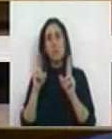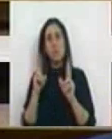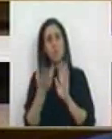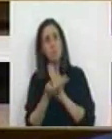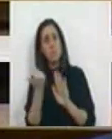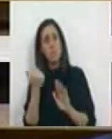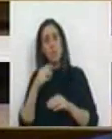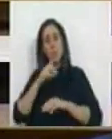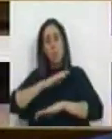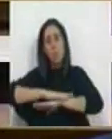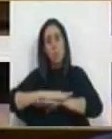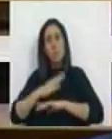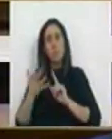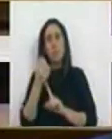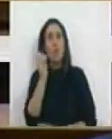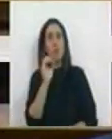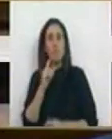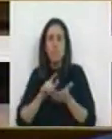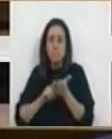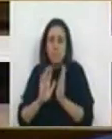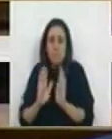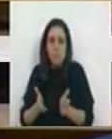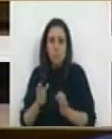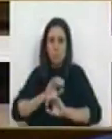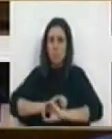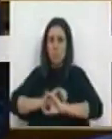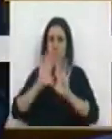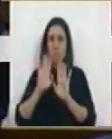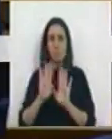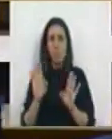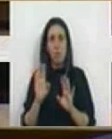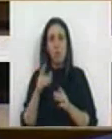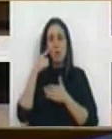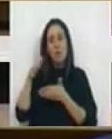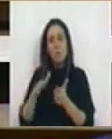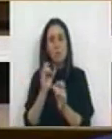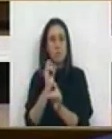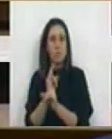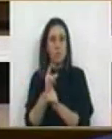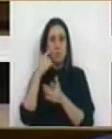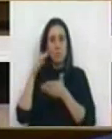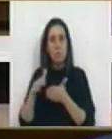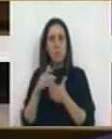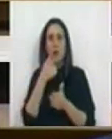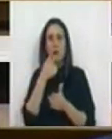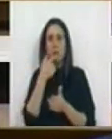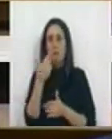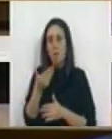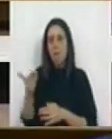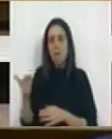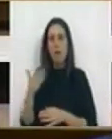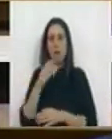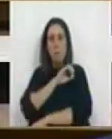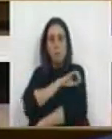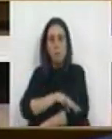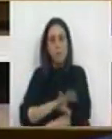não foram cumpridas. É preciso, e acho que isso está muito claro hoje em dia, um outro caminho, um caminho que seja uma estratégia contra